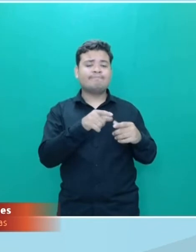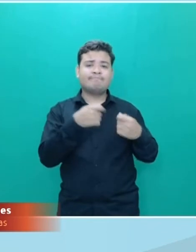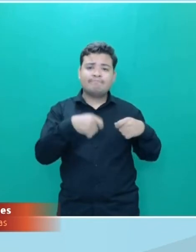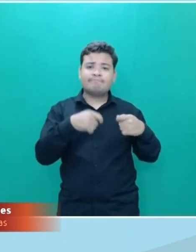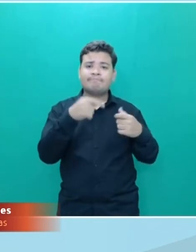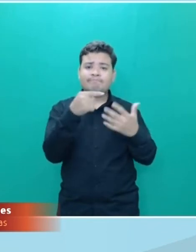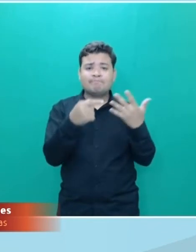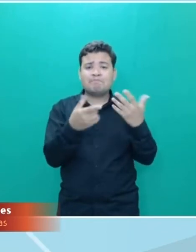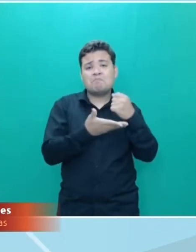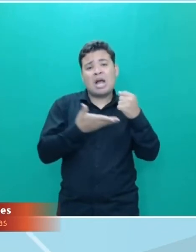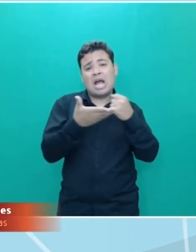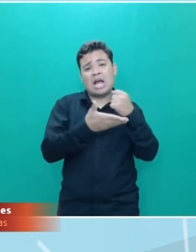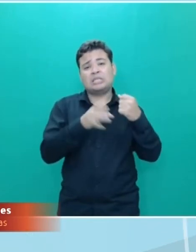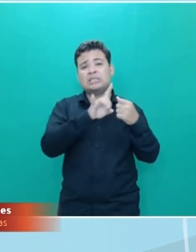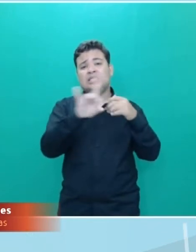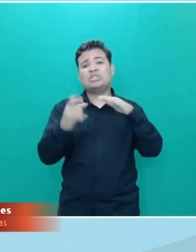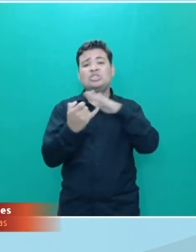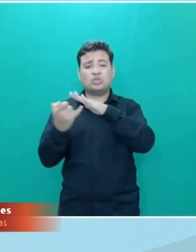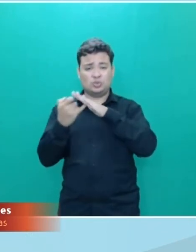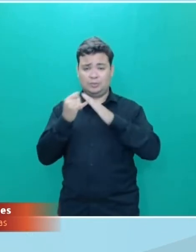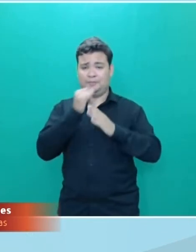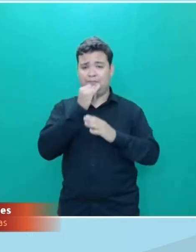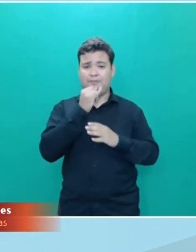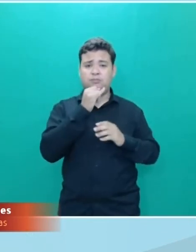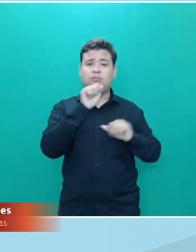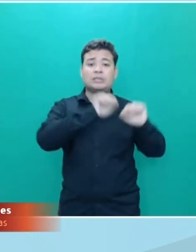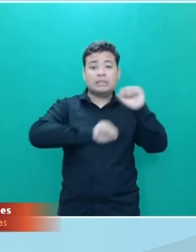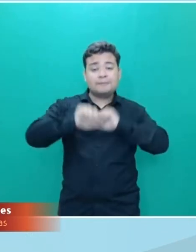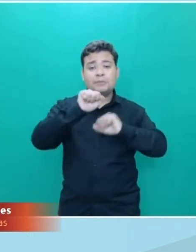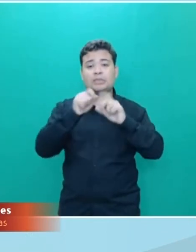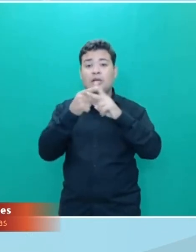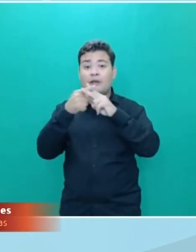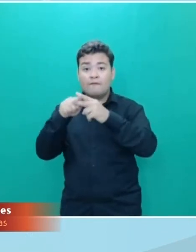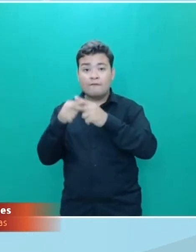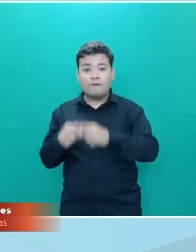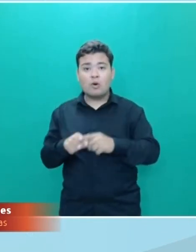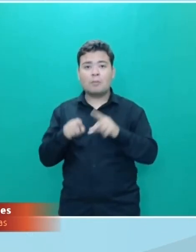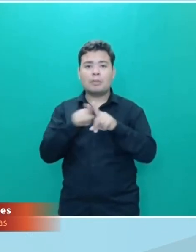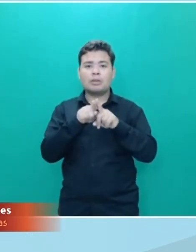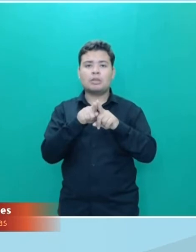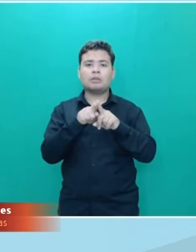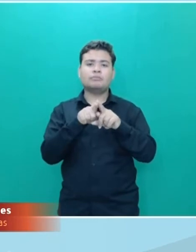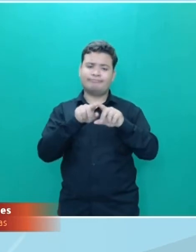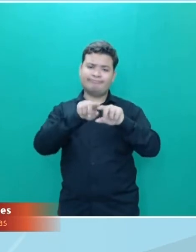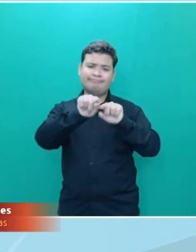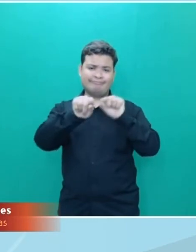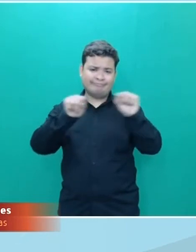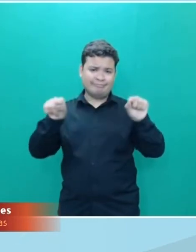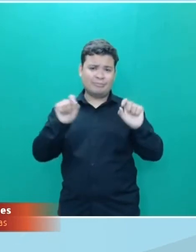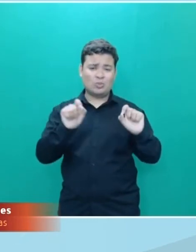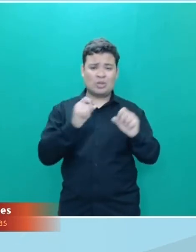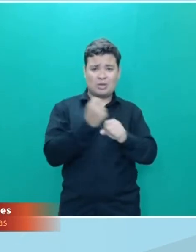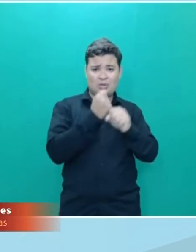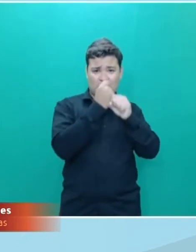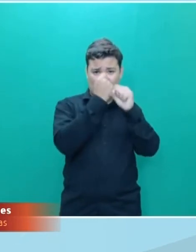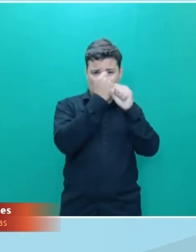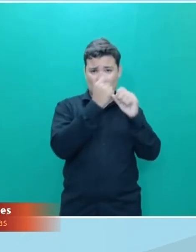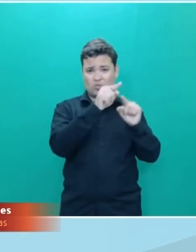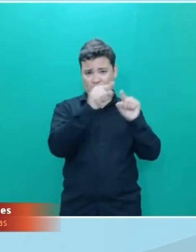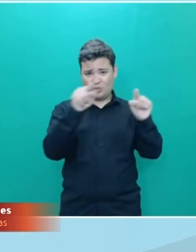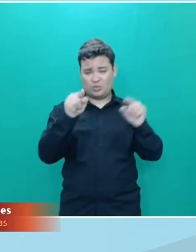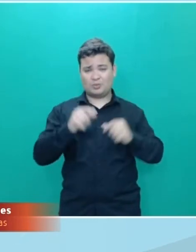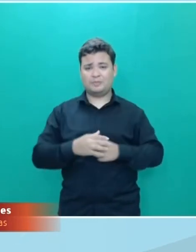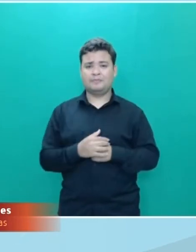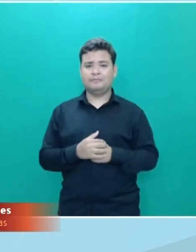instituições, como limpeza, reforma e manutenção das estruturas físicas. Esses